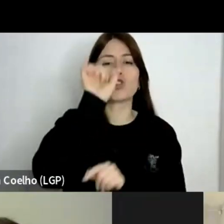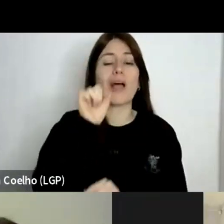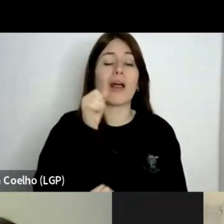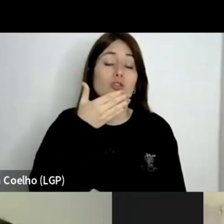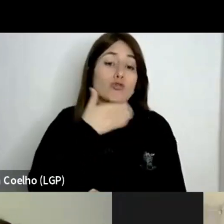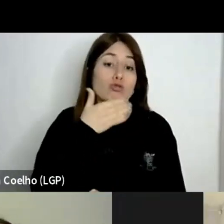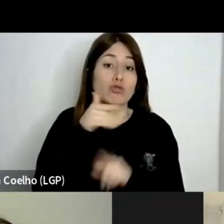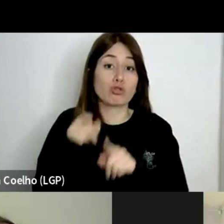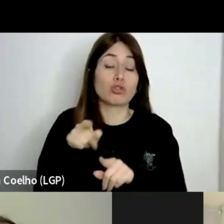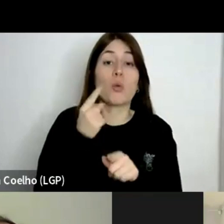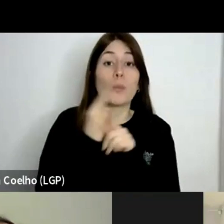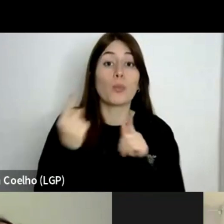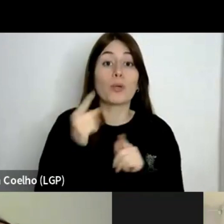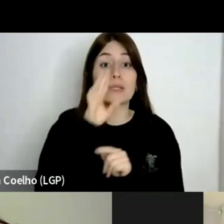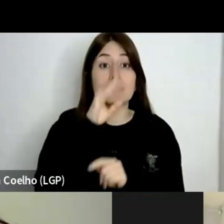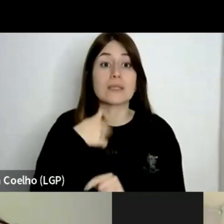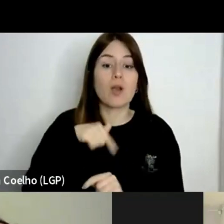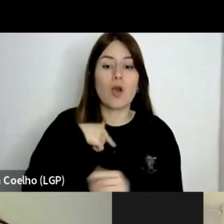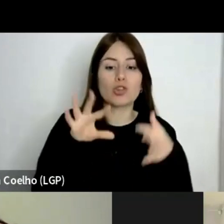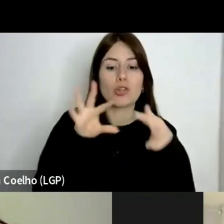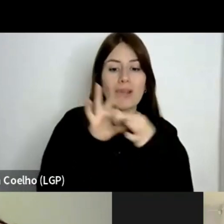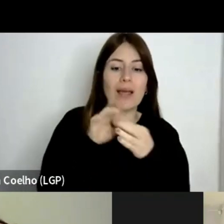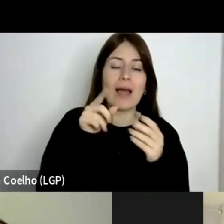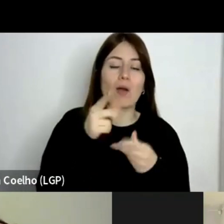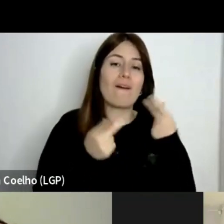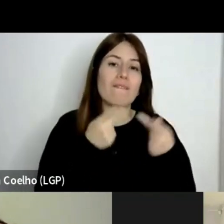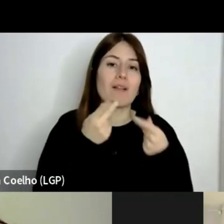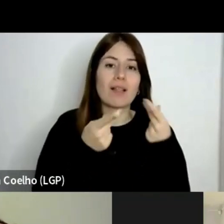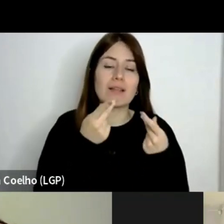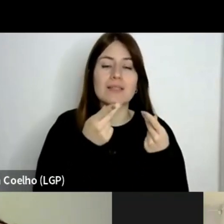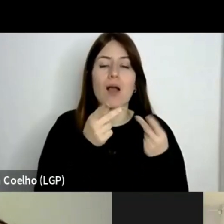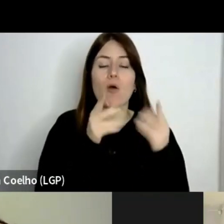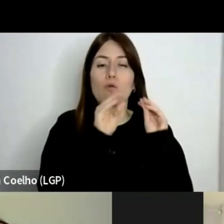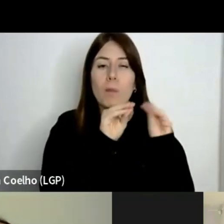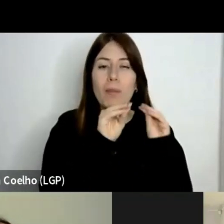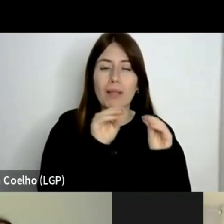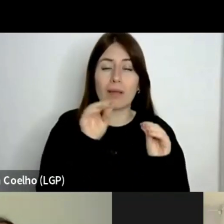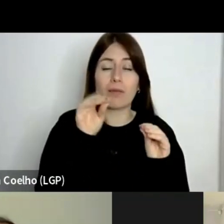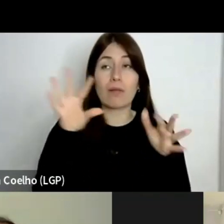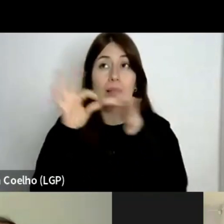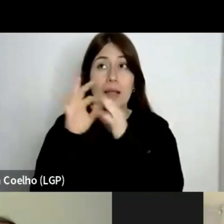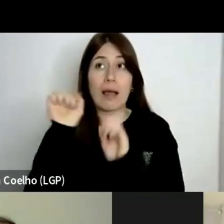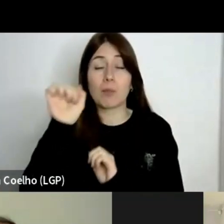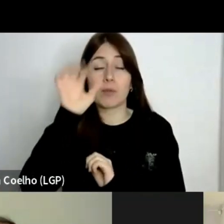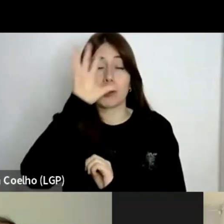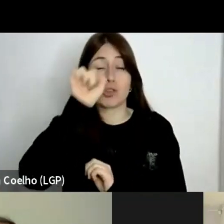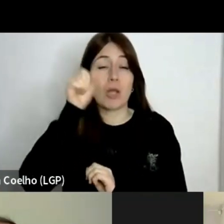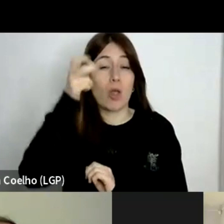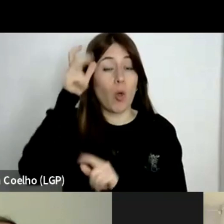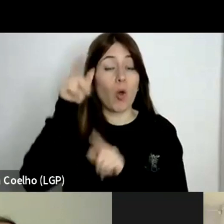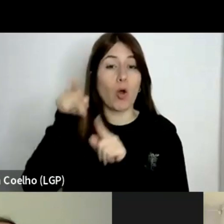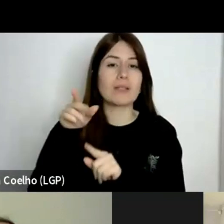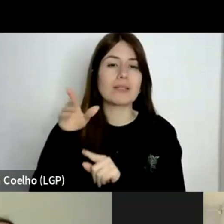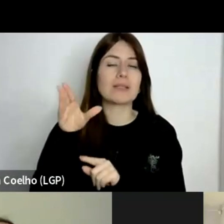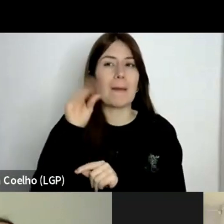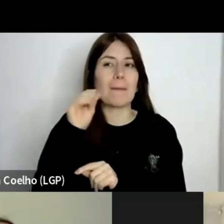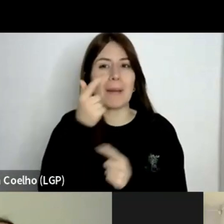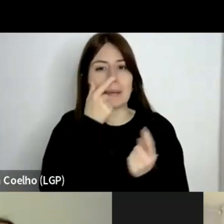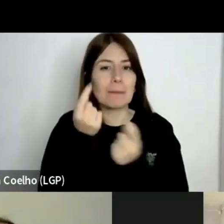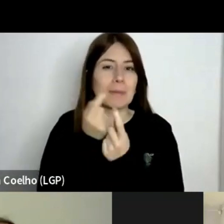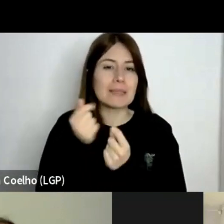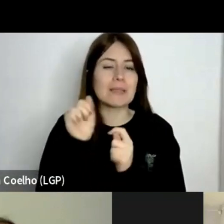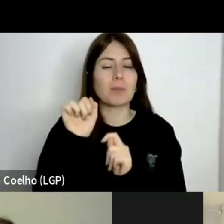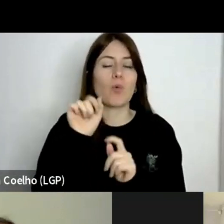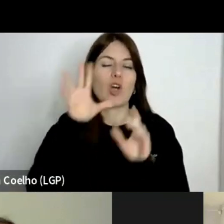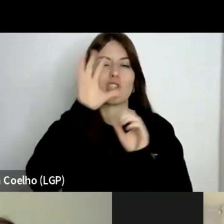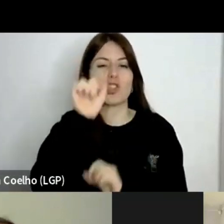se ligarmos à avaliação formativa com uma concepção de Estado, ela é próxima de uma concepção de Estado de